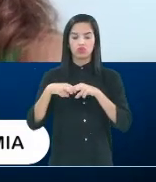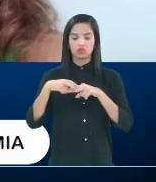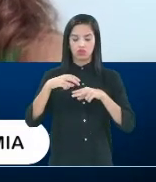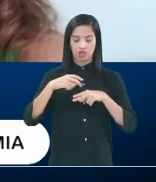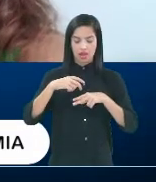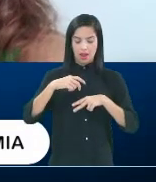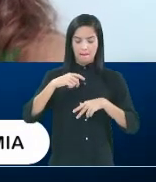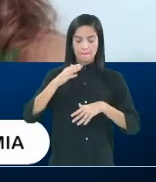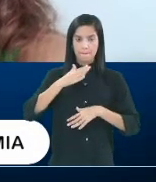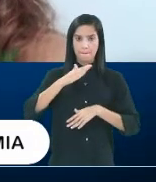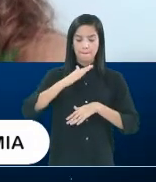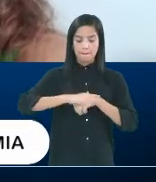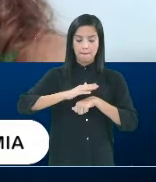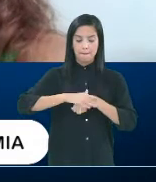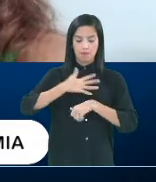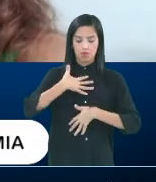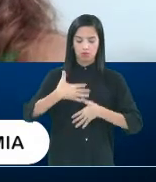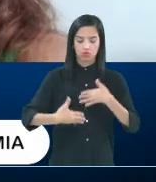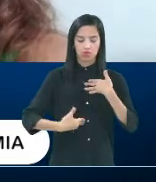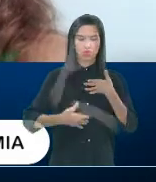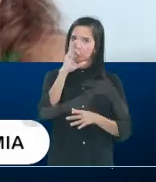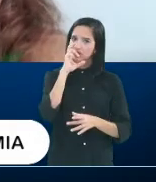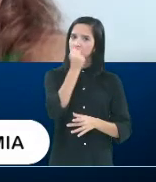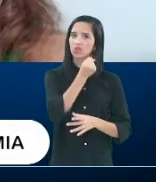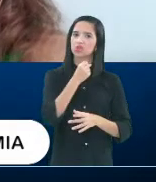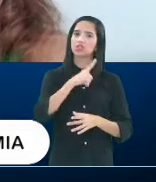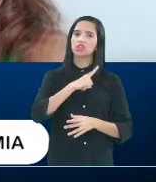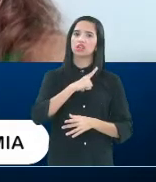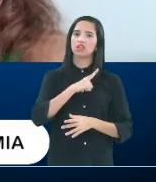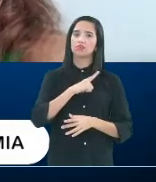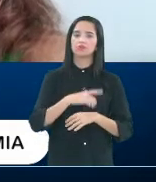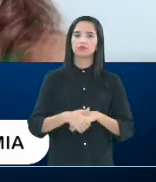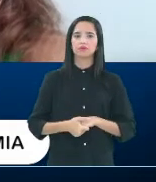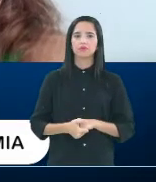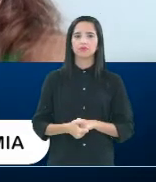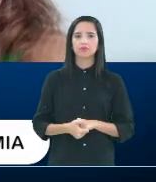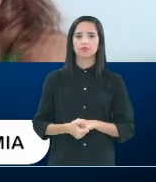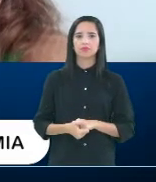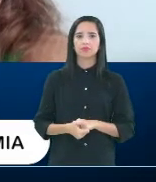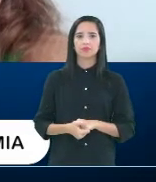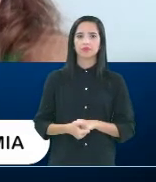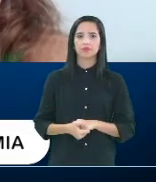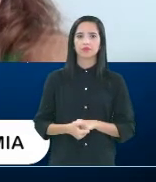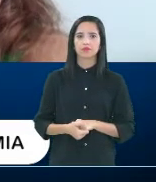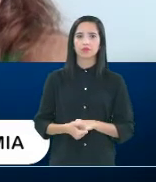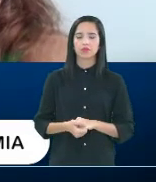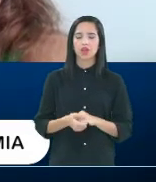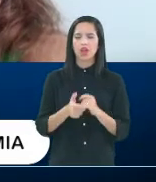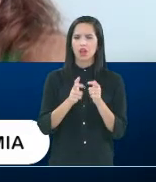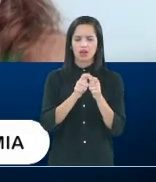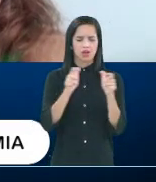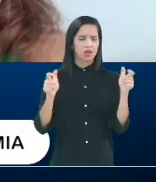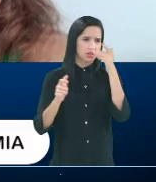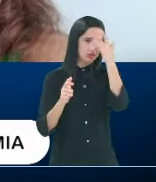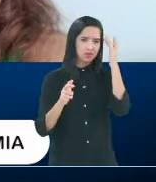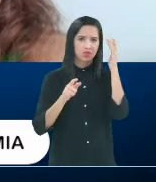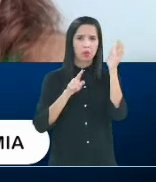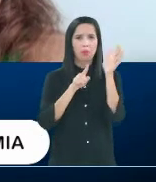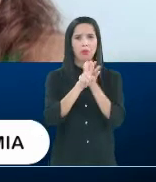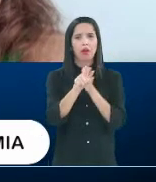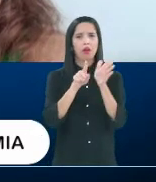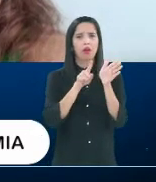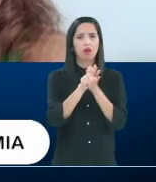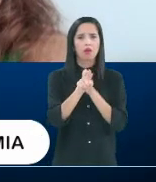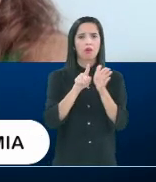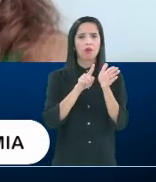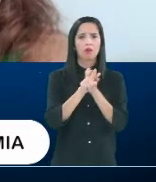e de vulnerabilidades pessoais. Bom, doutora, muita gente pergunta para a senhora, pergunta que